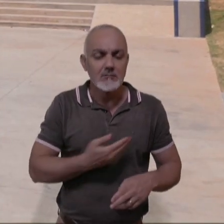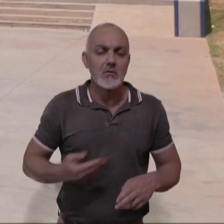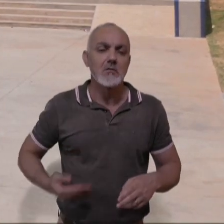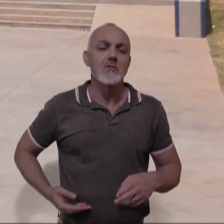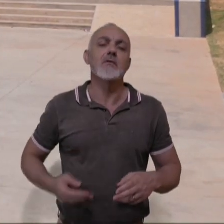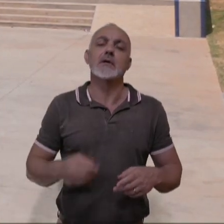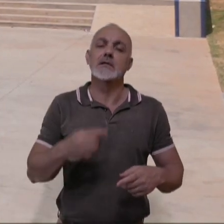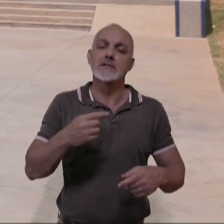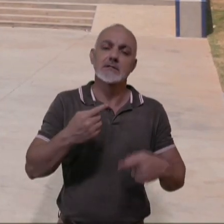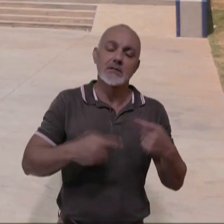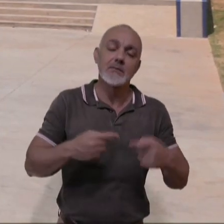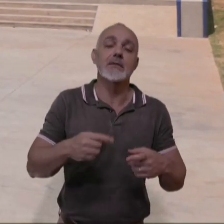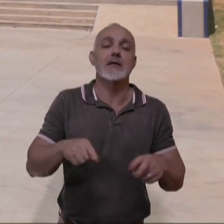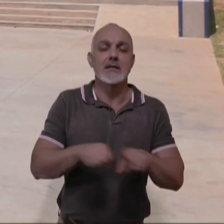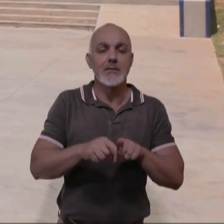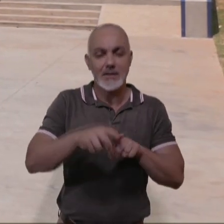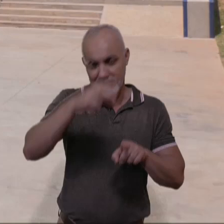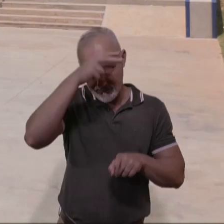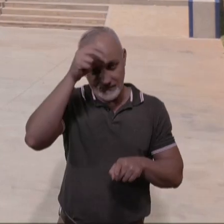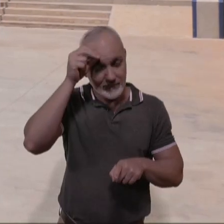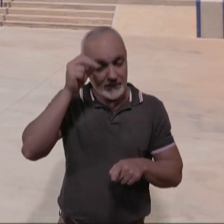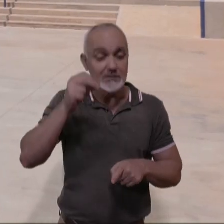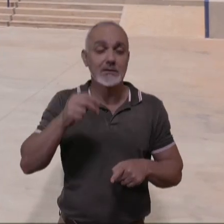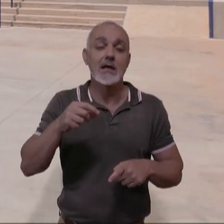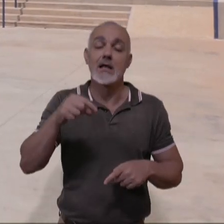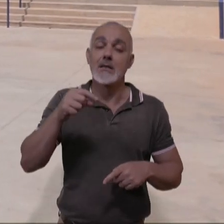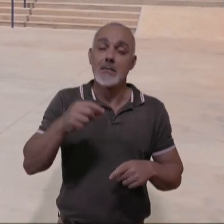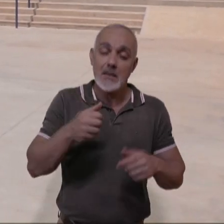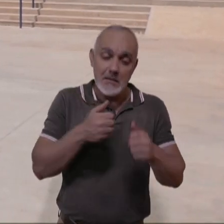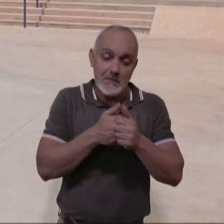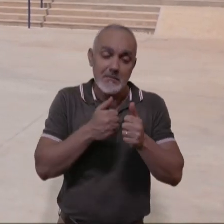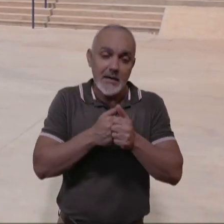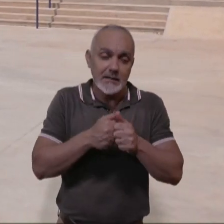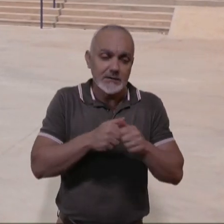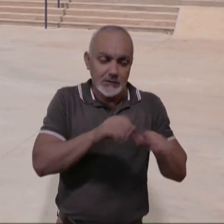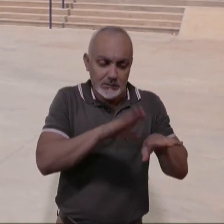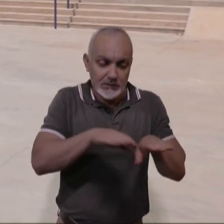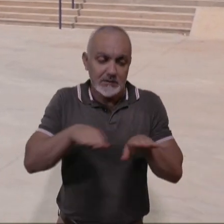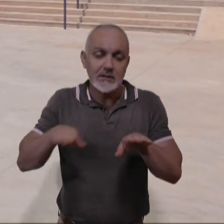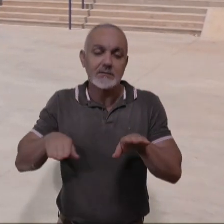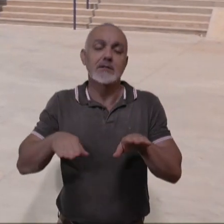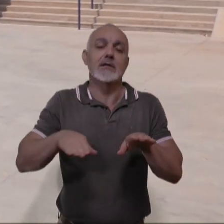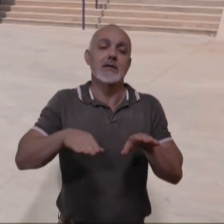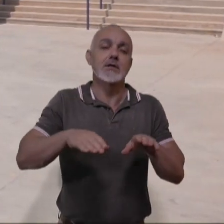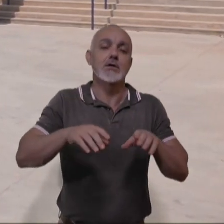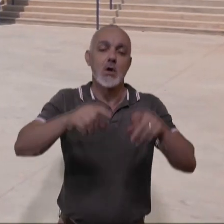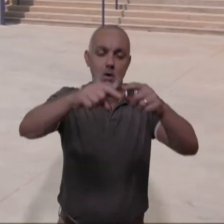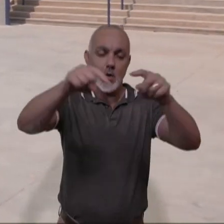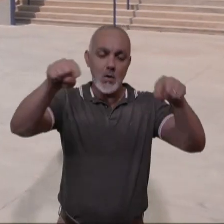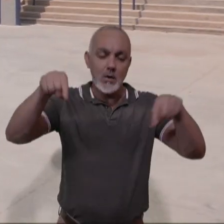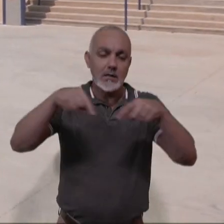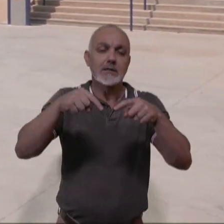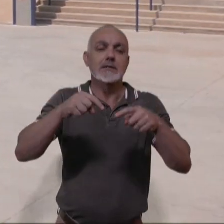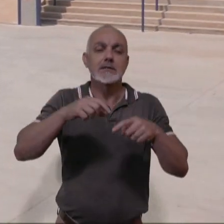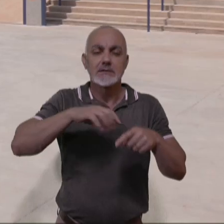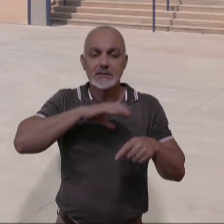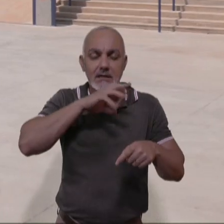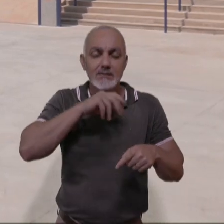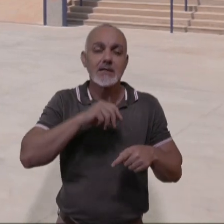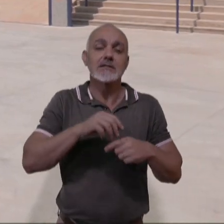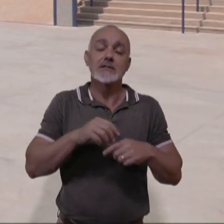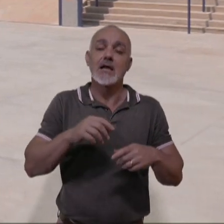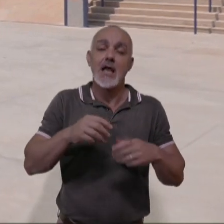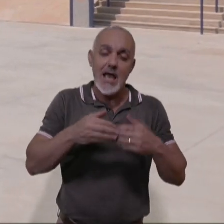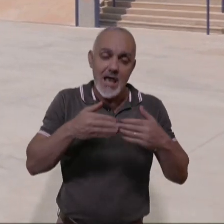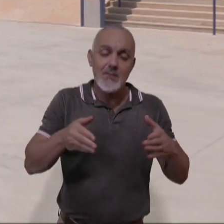e da própria prefeitura. Localizada ao lado do estacionamento da Arena Sabiazinho, a pista está aberta ao